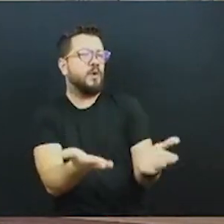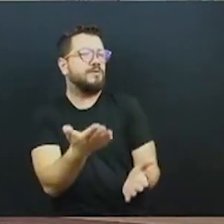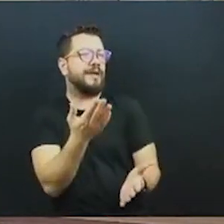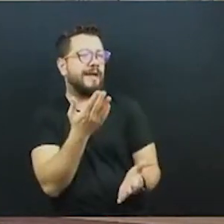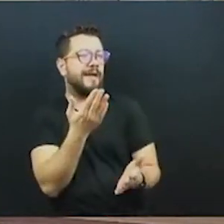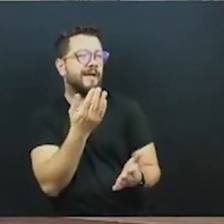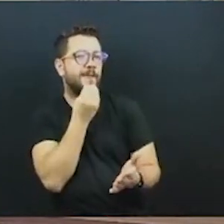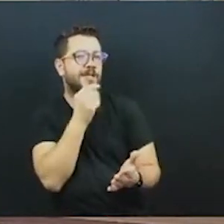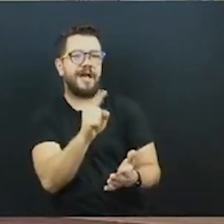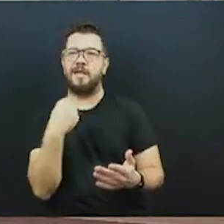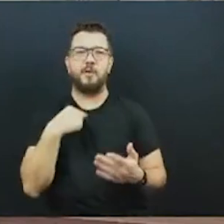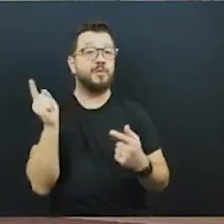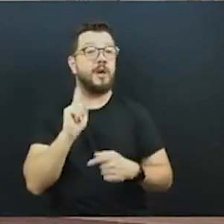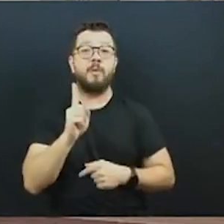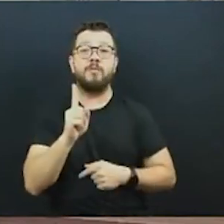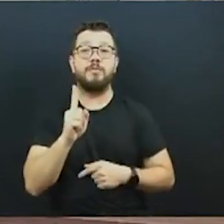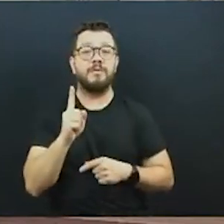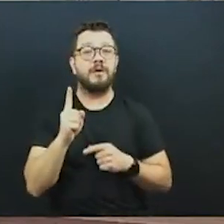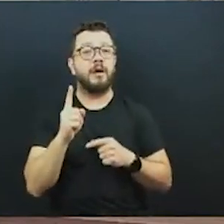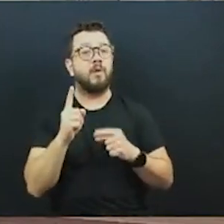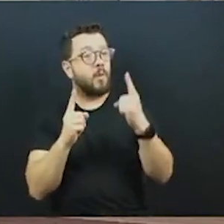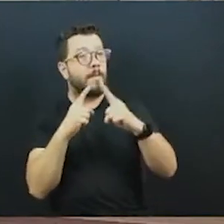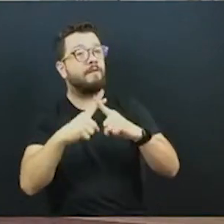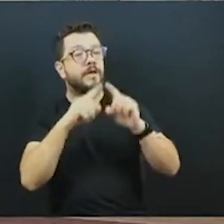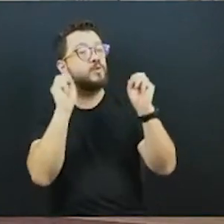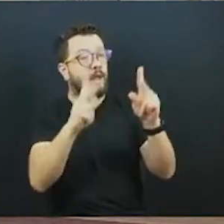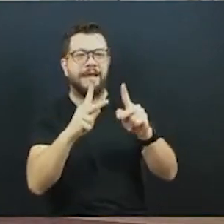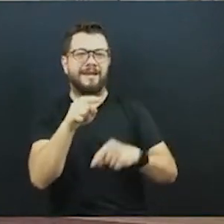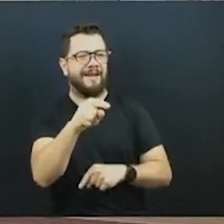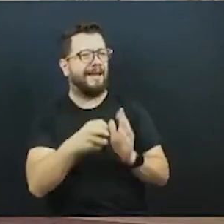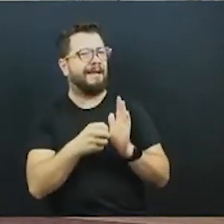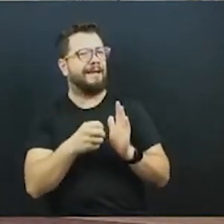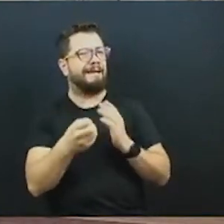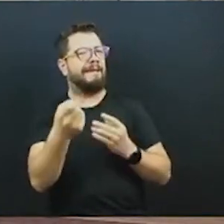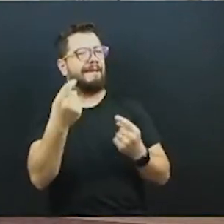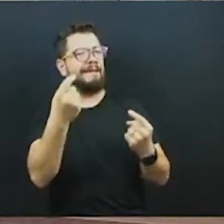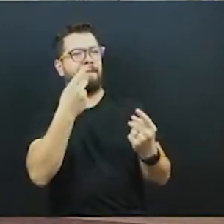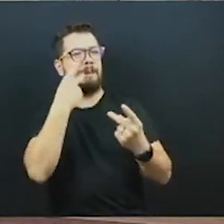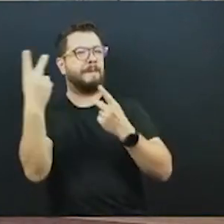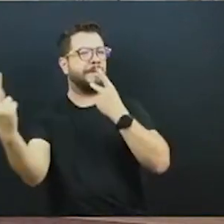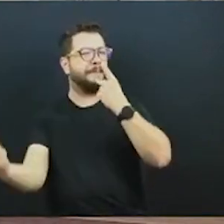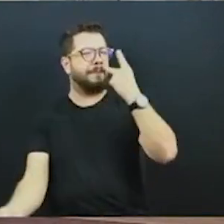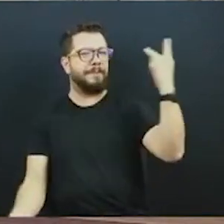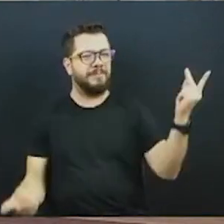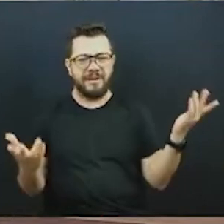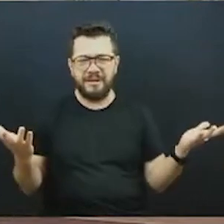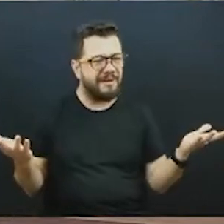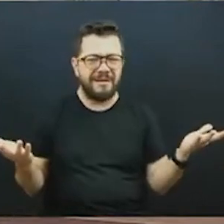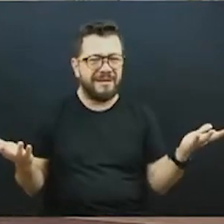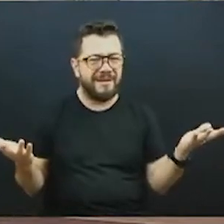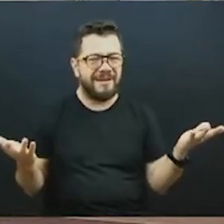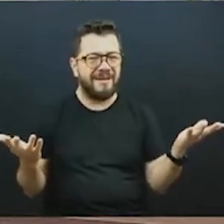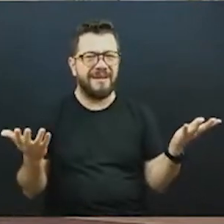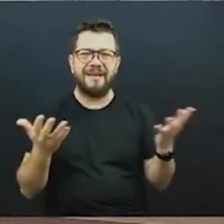generosamente lhe concedi a palavra para o senhor dizer o que o senhor quis dizer aqui e depois o senhor me interrompe